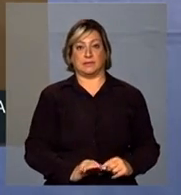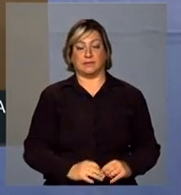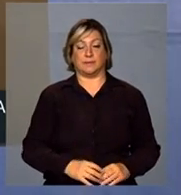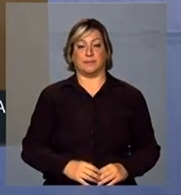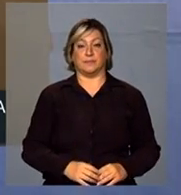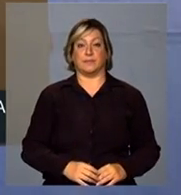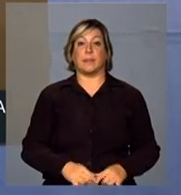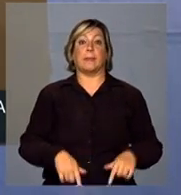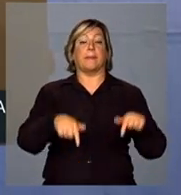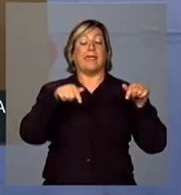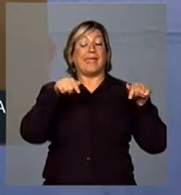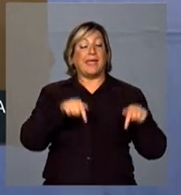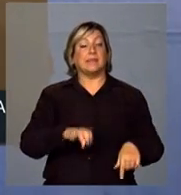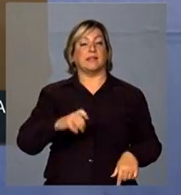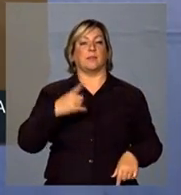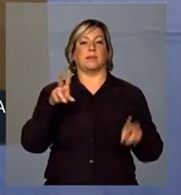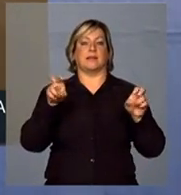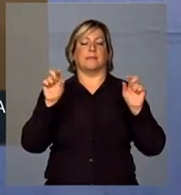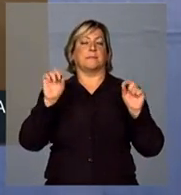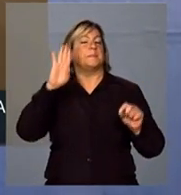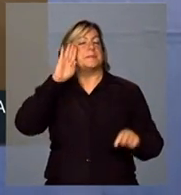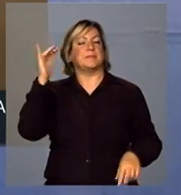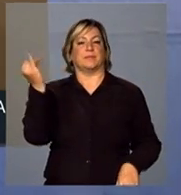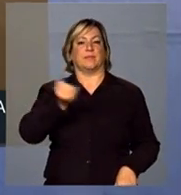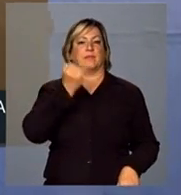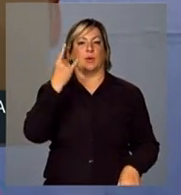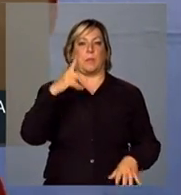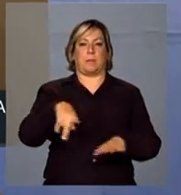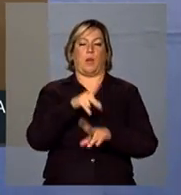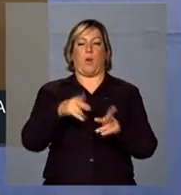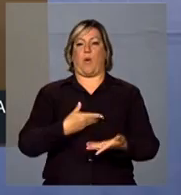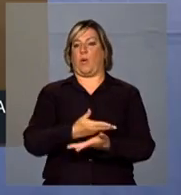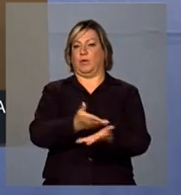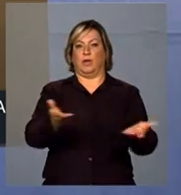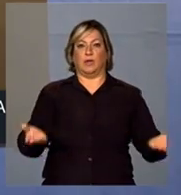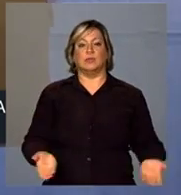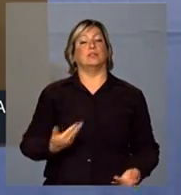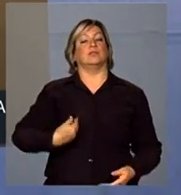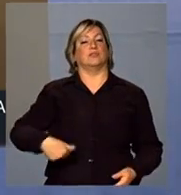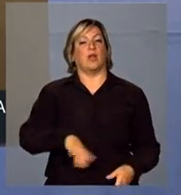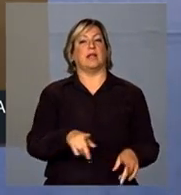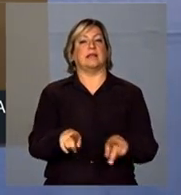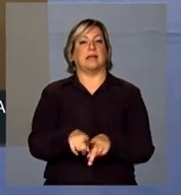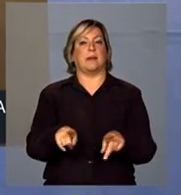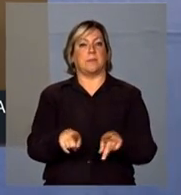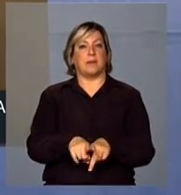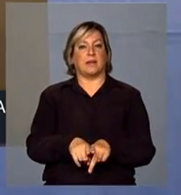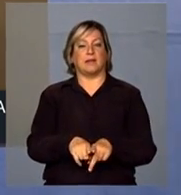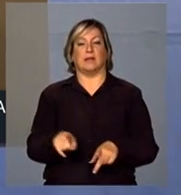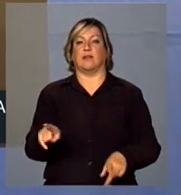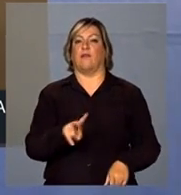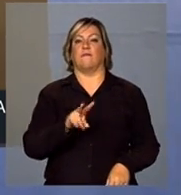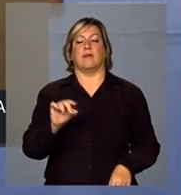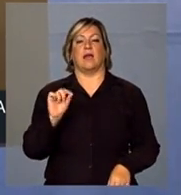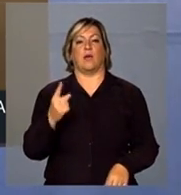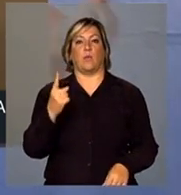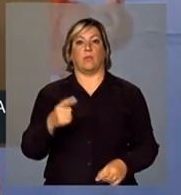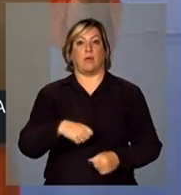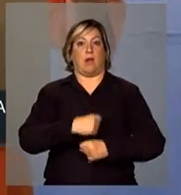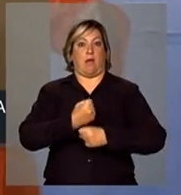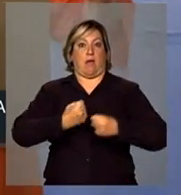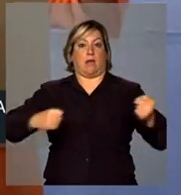Essa é uma questão fundamental para um país como o nosso. Nós também não seremos uma grande nação